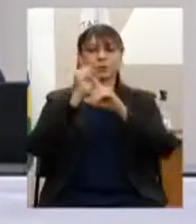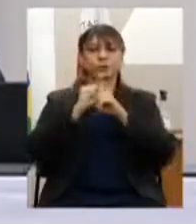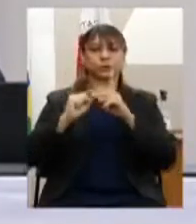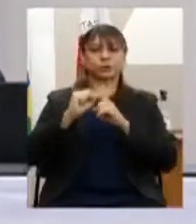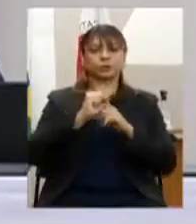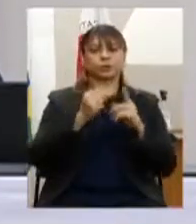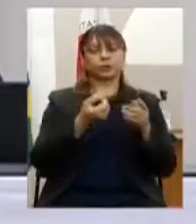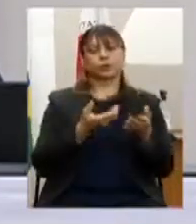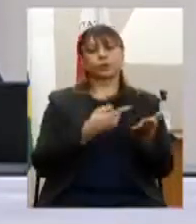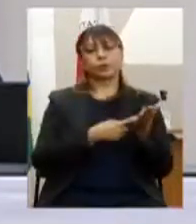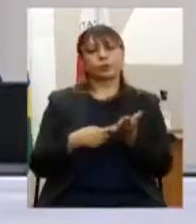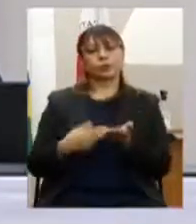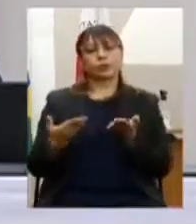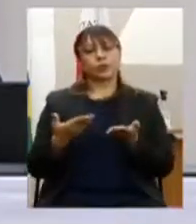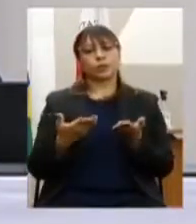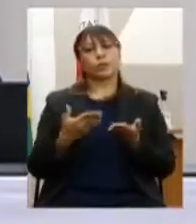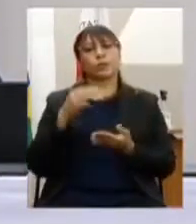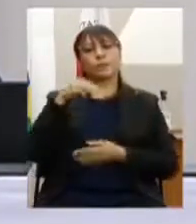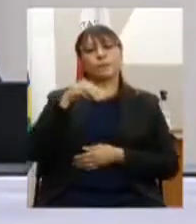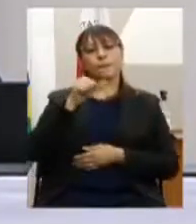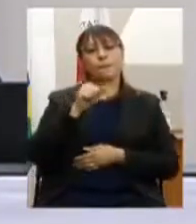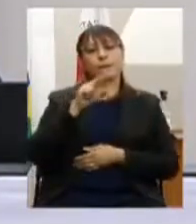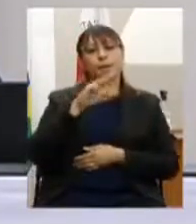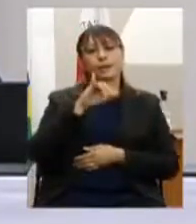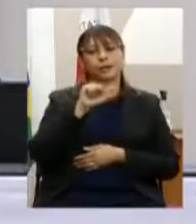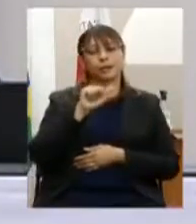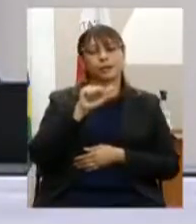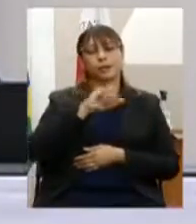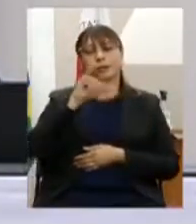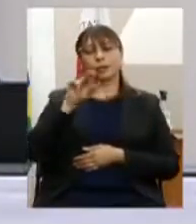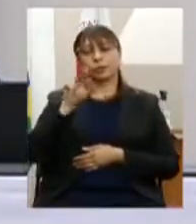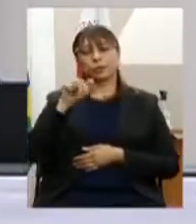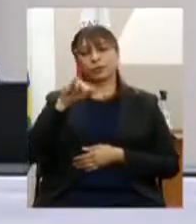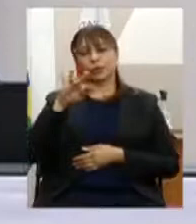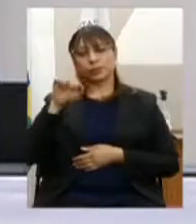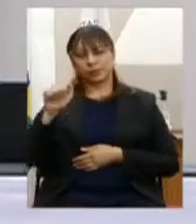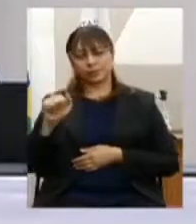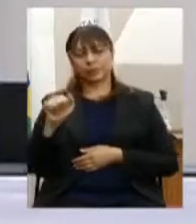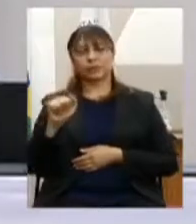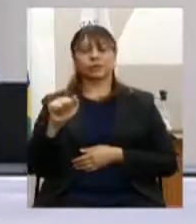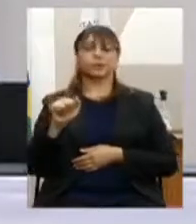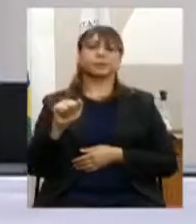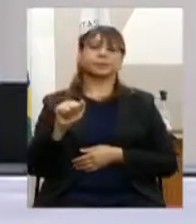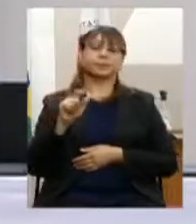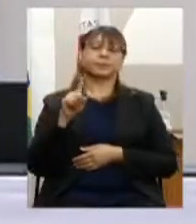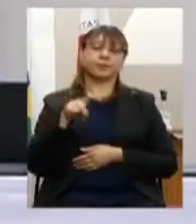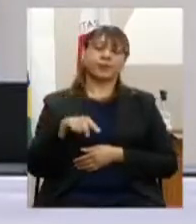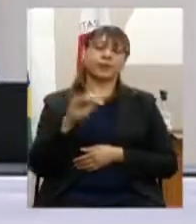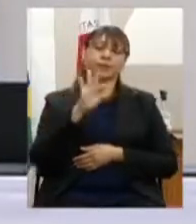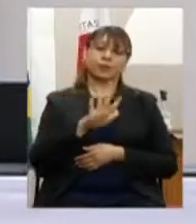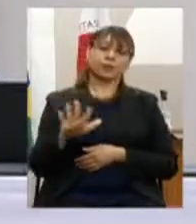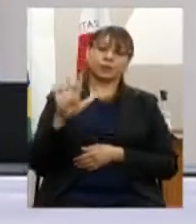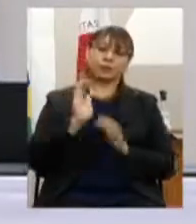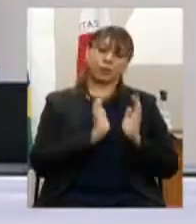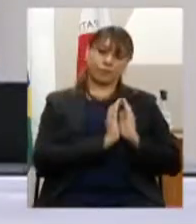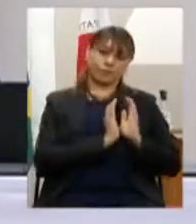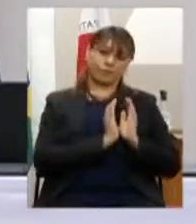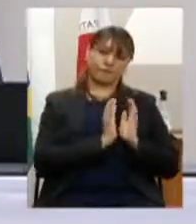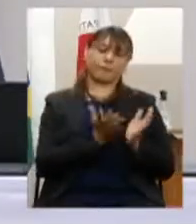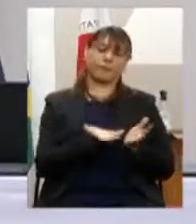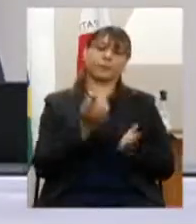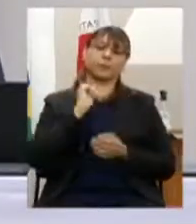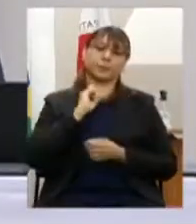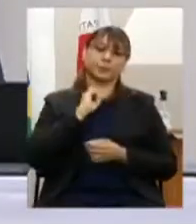eu convido a fazer uso da fala Maria Joanita Codinho Pimenta, consultora técnico da Federação das APAES de Minas Gerais.